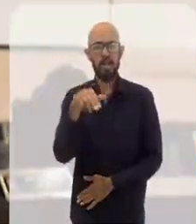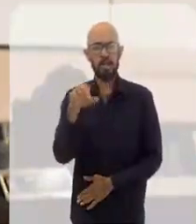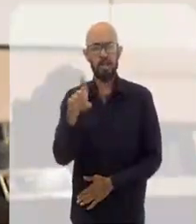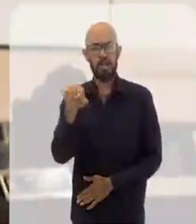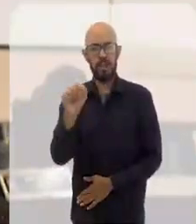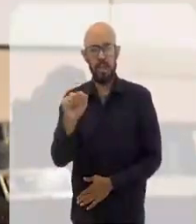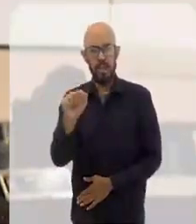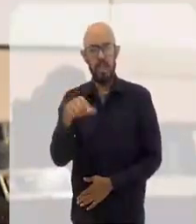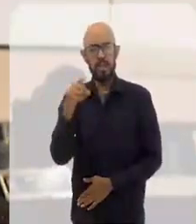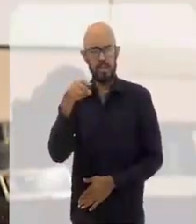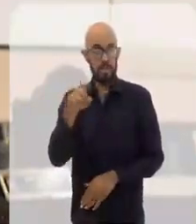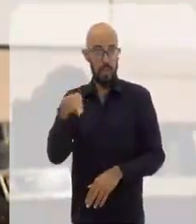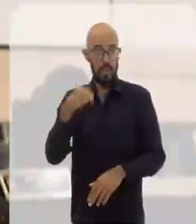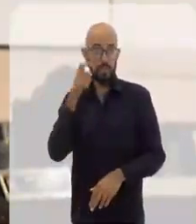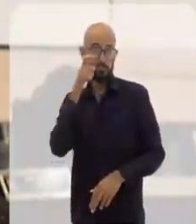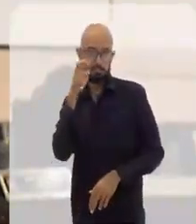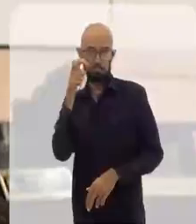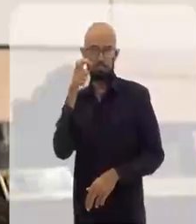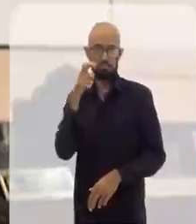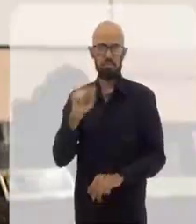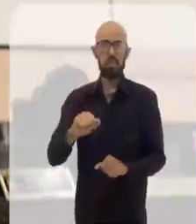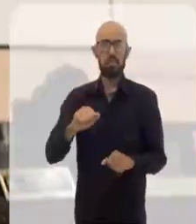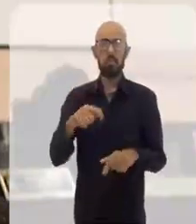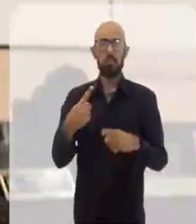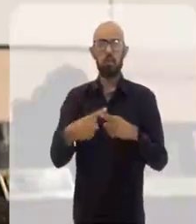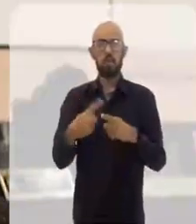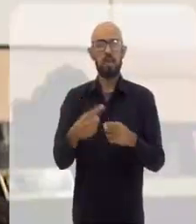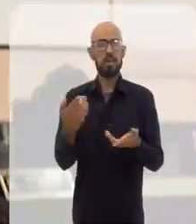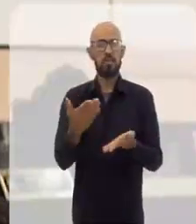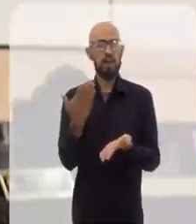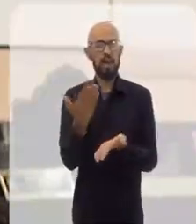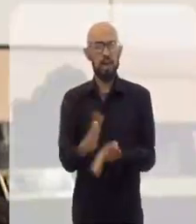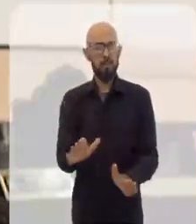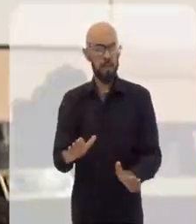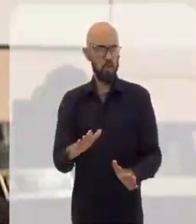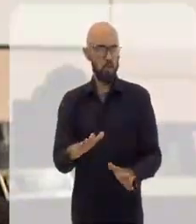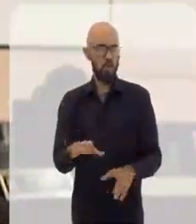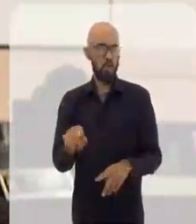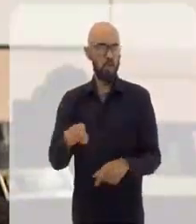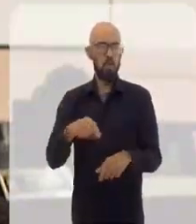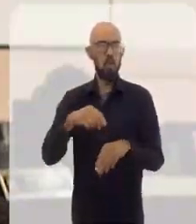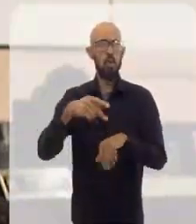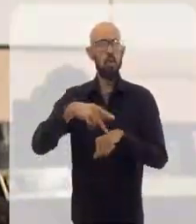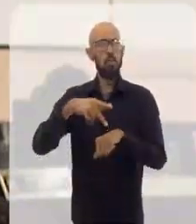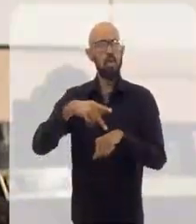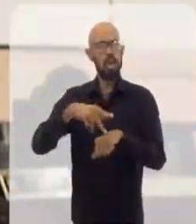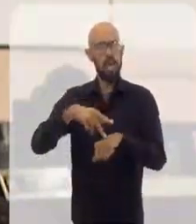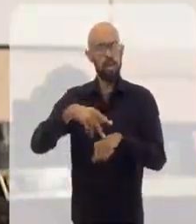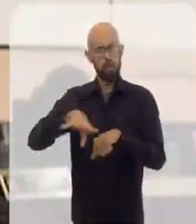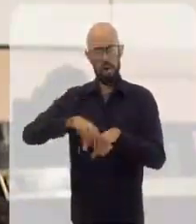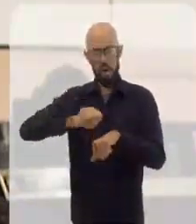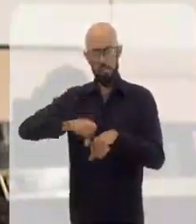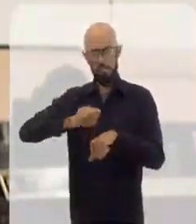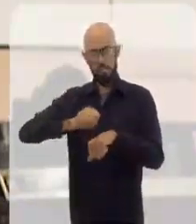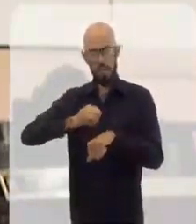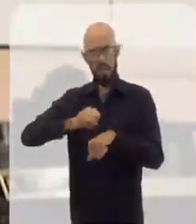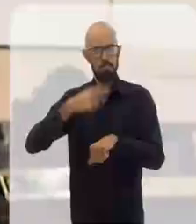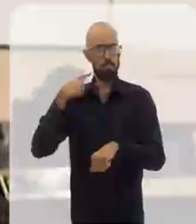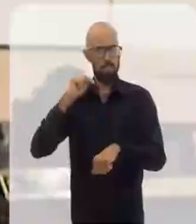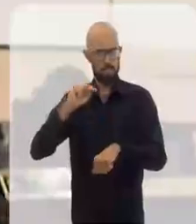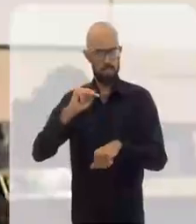Se esgotava o ciclo do minério nas Minas Gerais, então eles começaram a descer e expandir